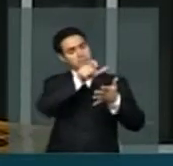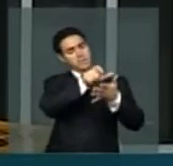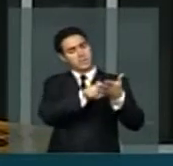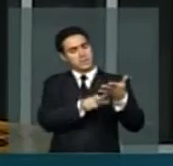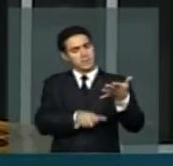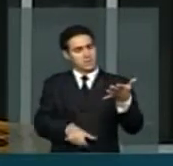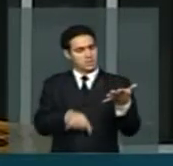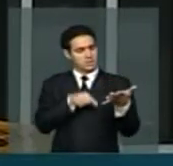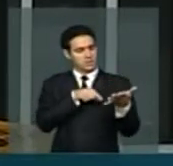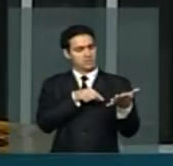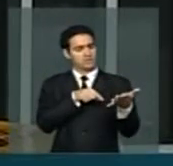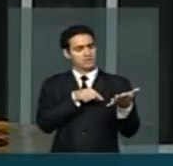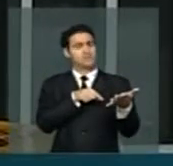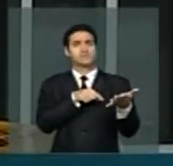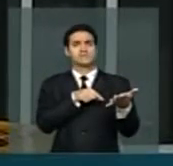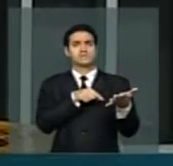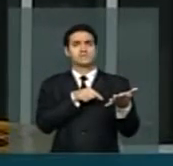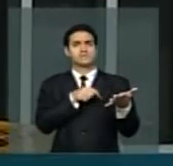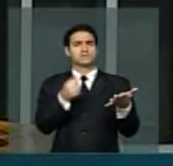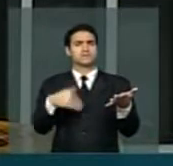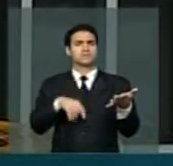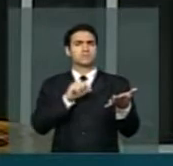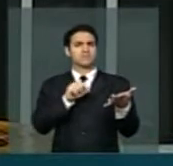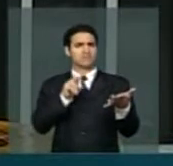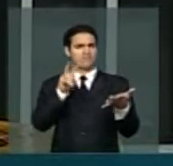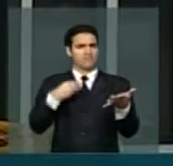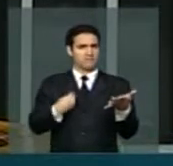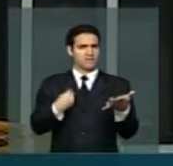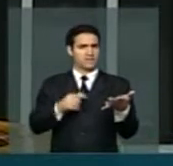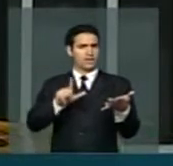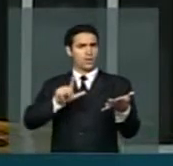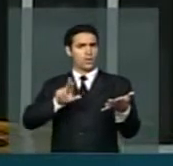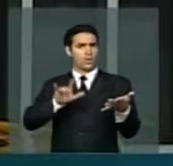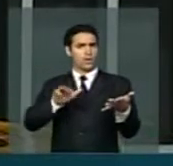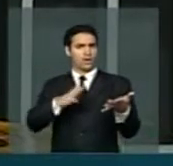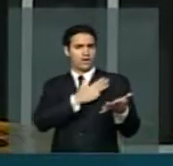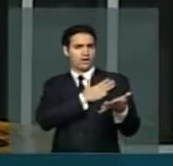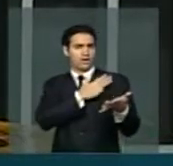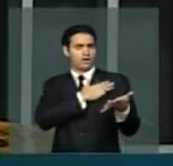do nosso ex-presidente Luiz Inácio Lula da Silva,